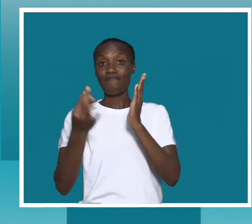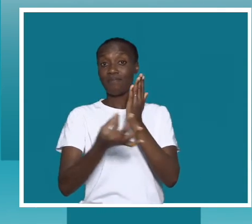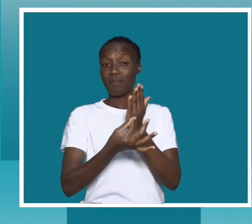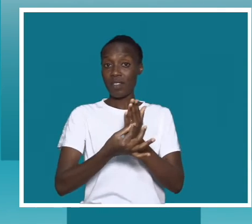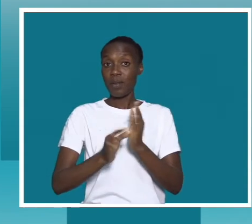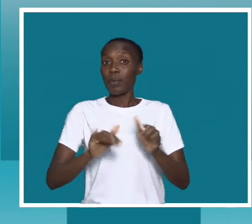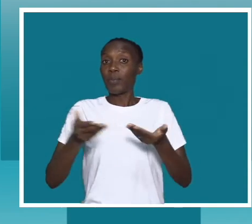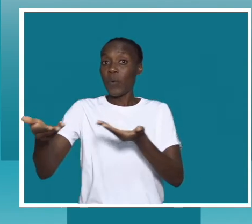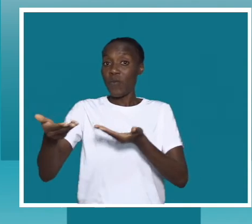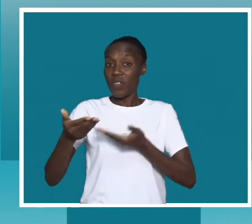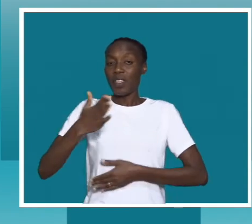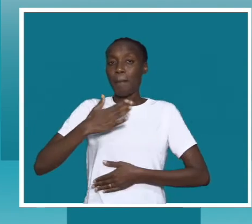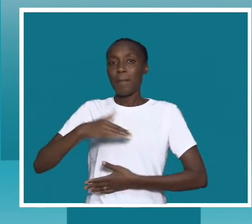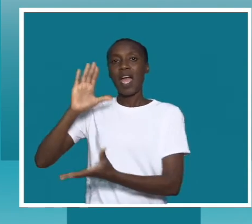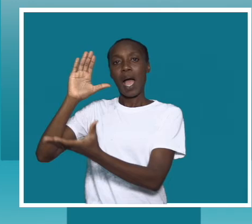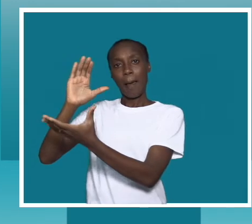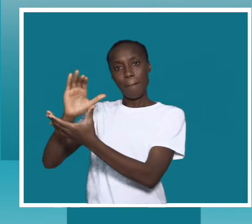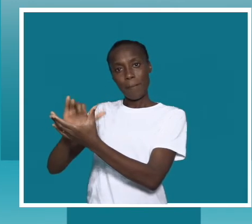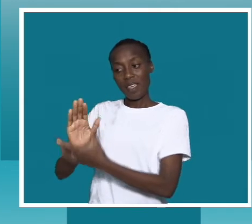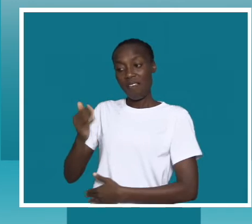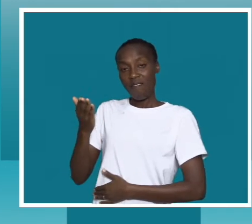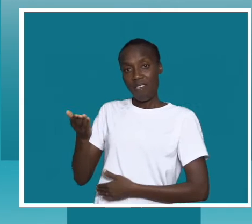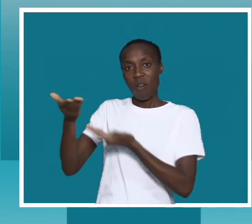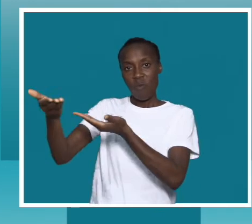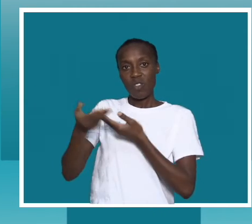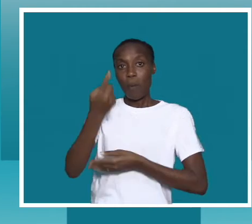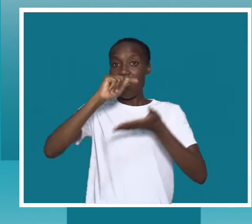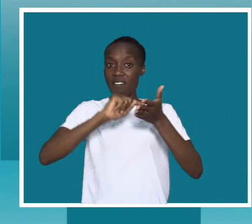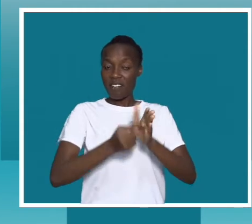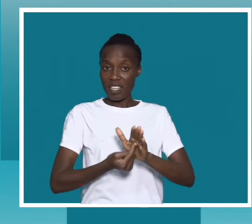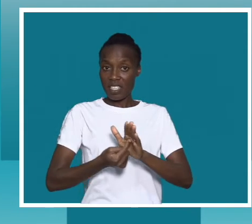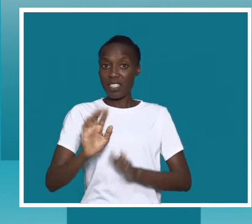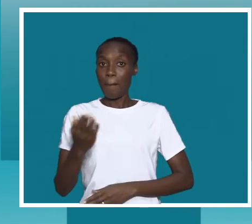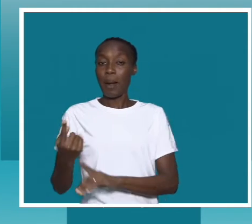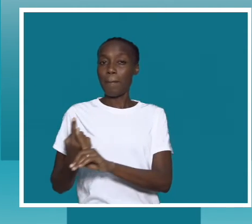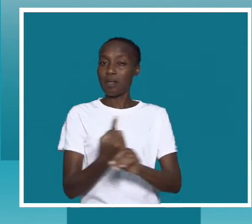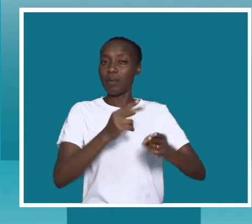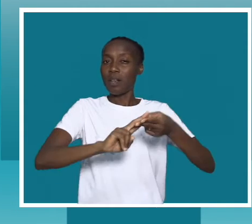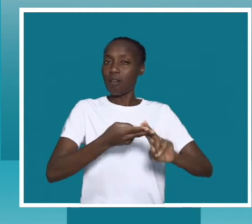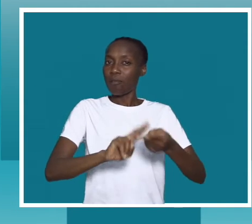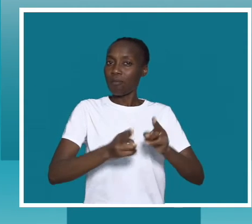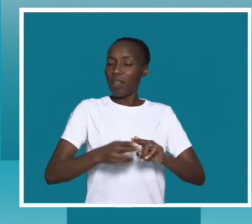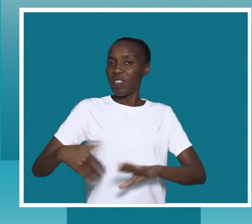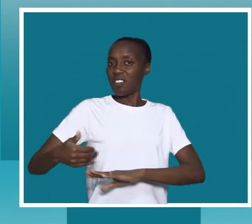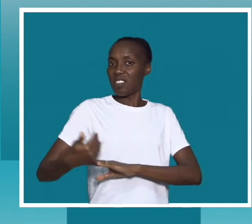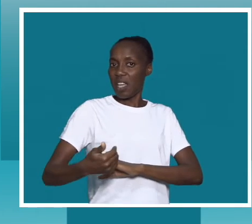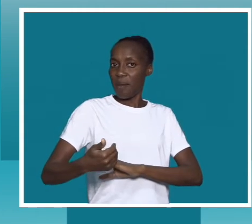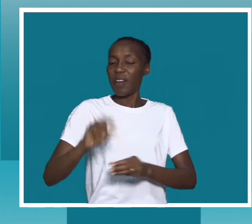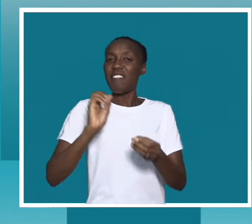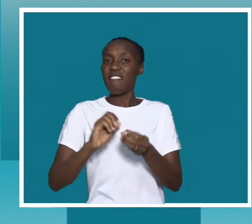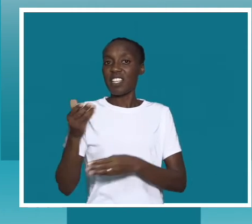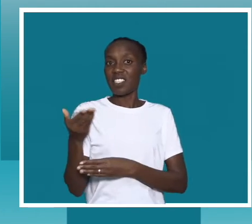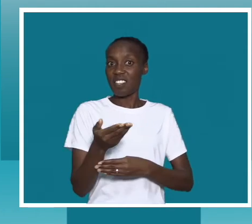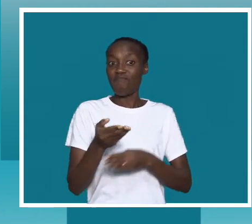um convite de uma amiga. Ela convidou-me uma vez para participar das reuniões que todas as semanas são